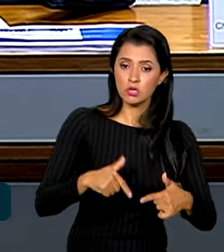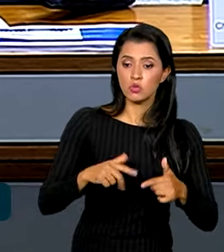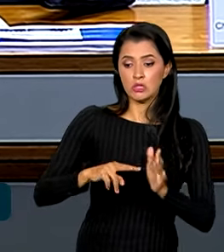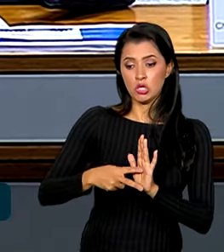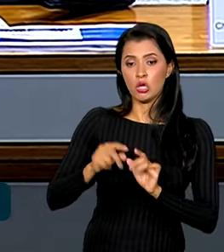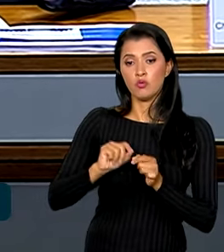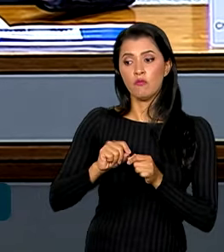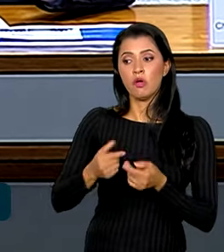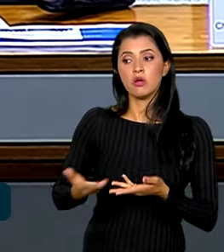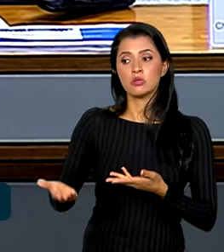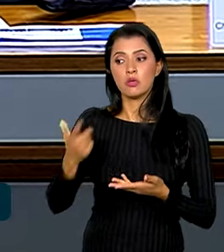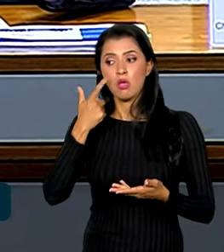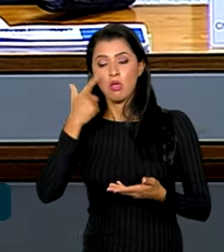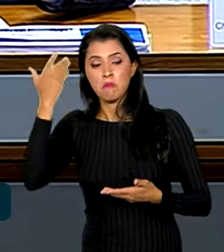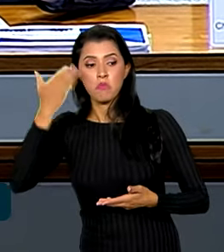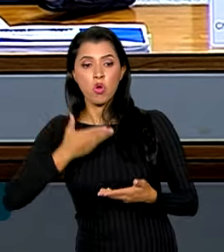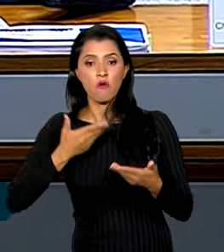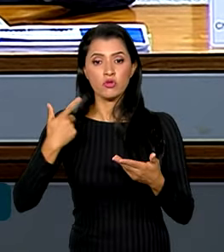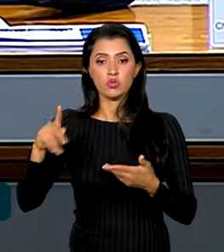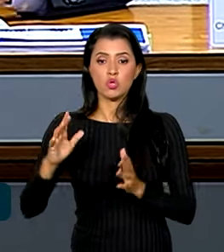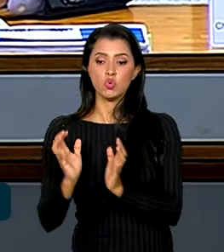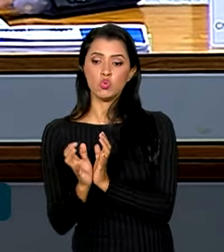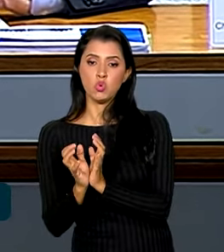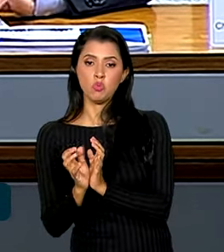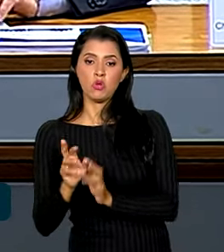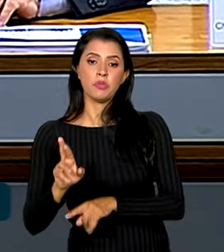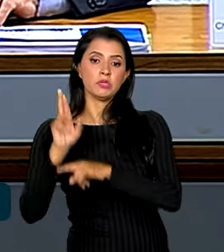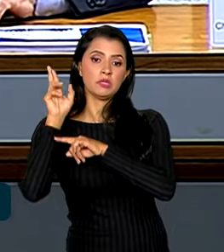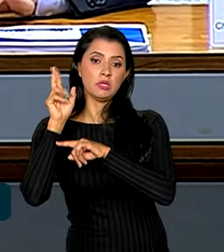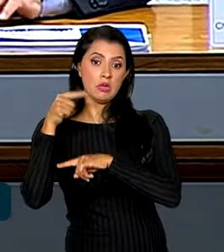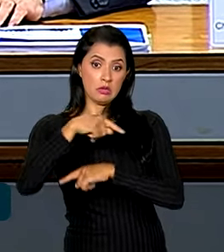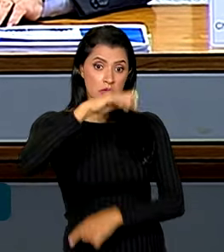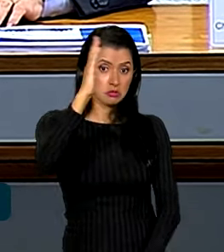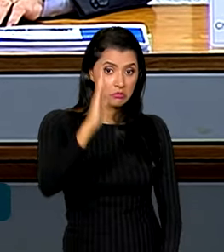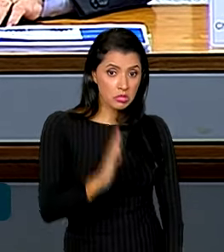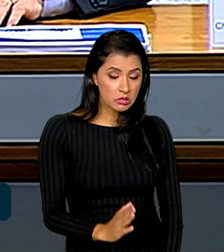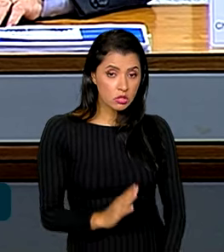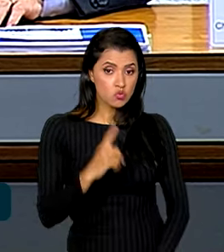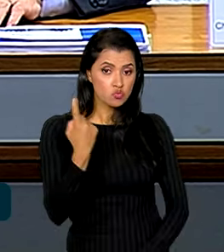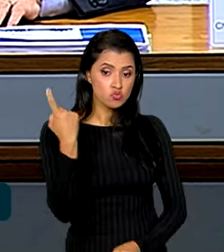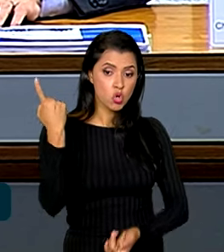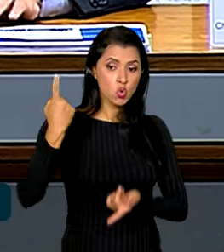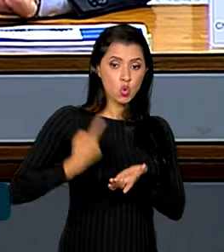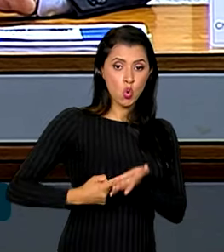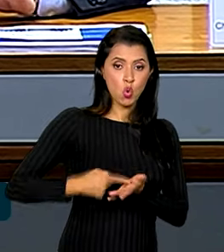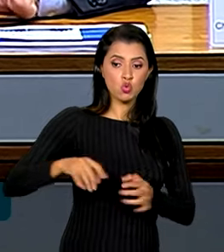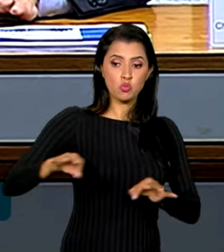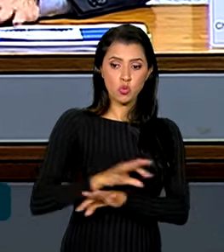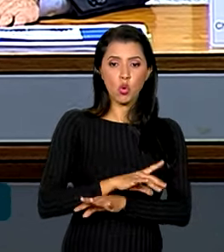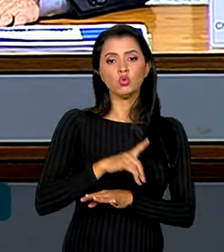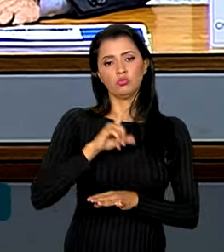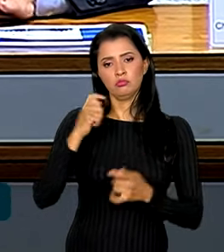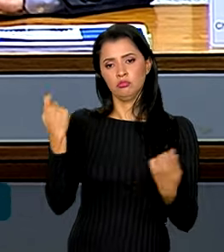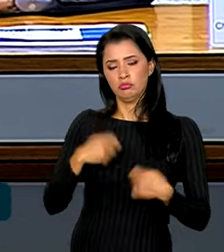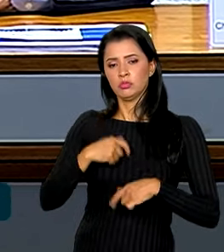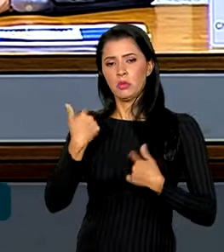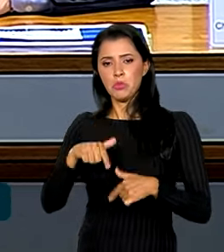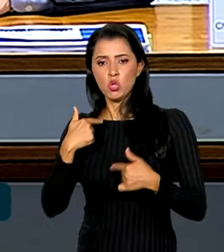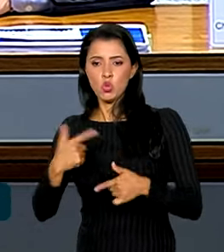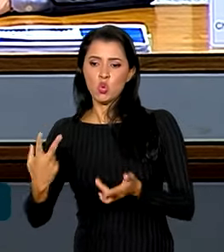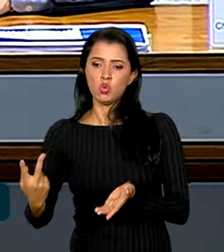faça a sua categoria. E no Brasil, um acordo fechado vale para trabalhadores associados e não